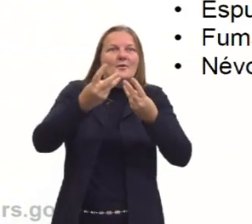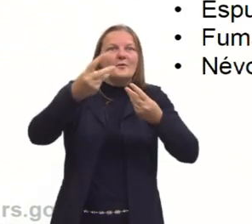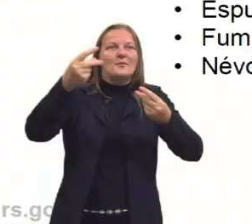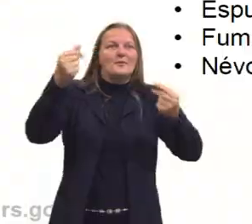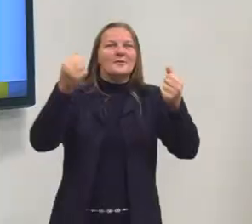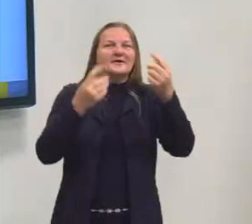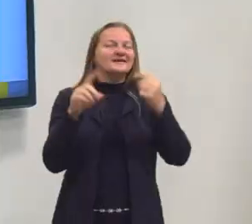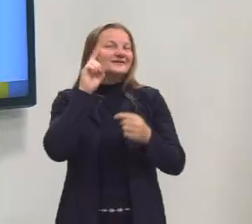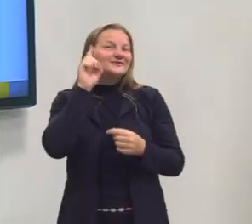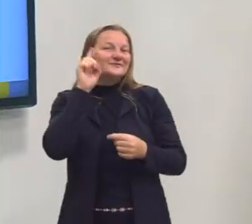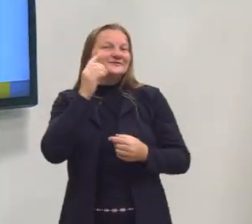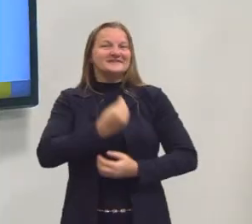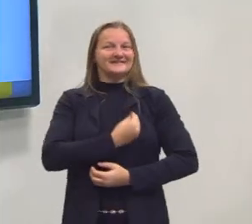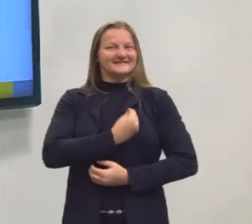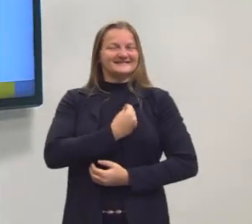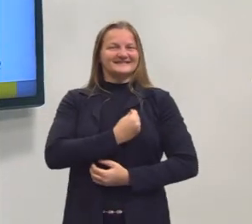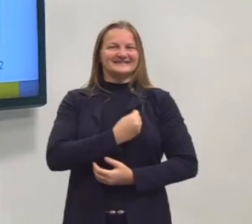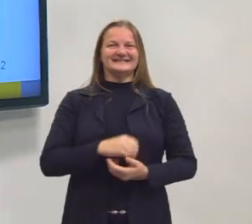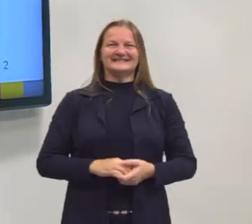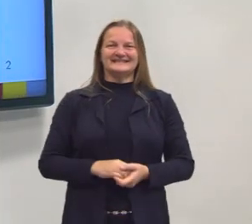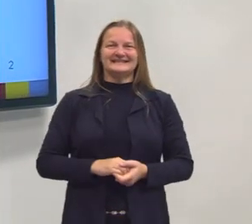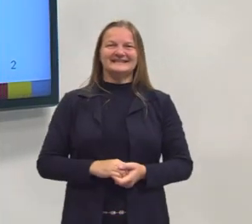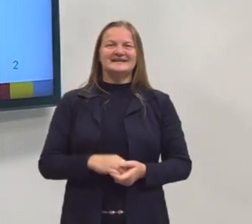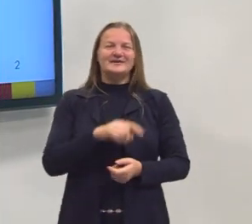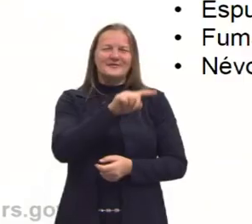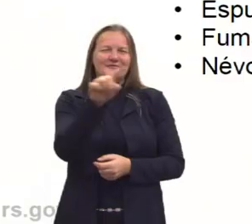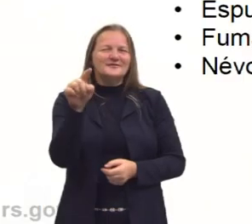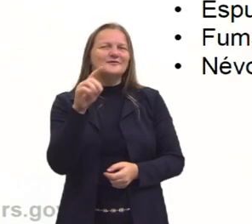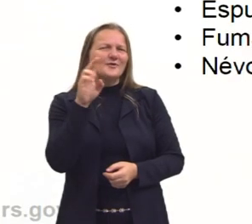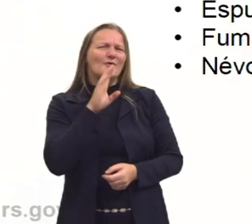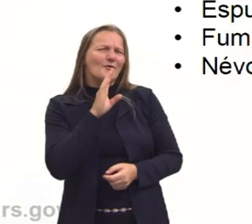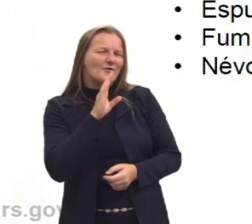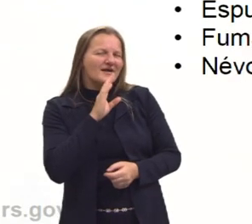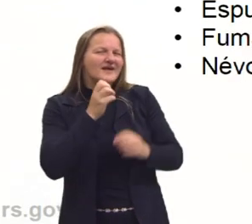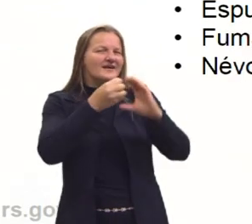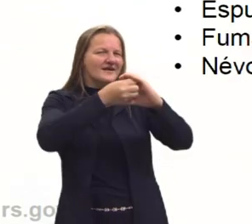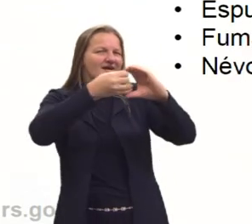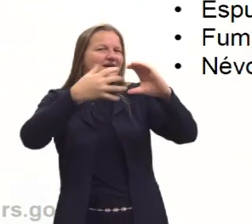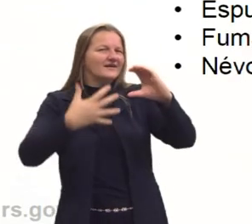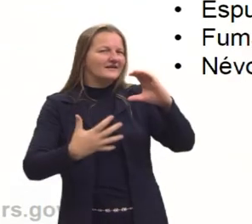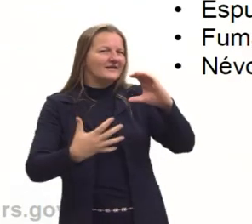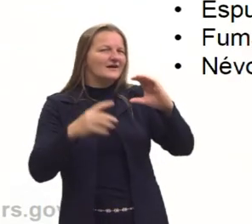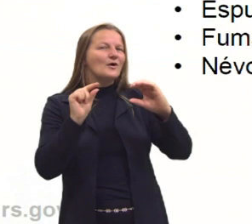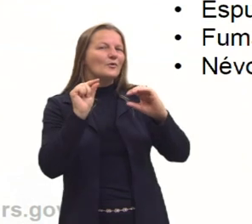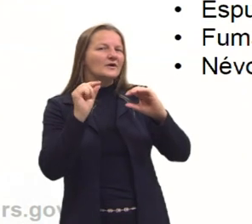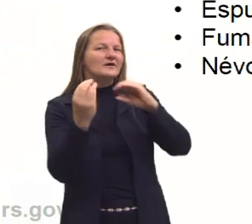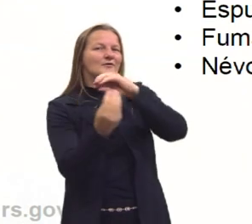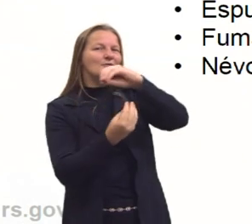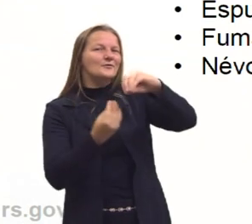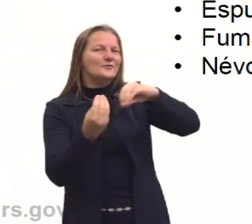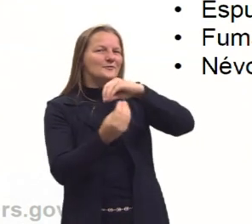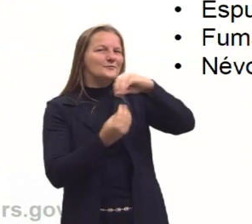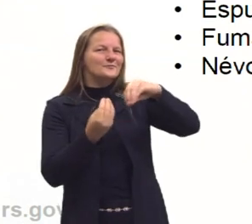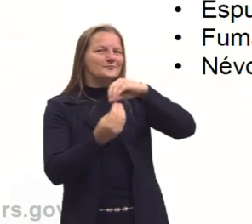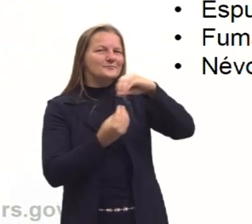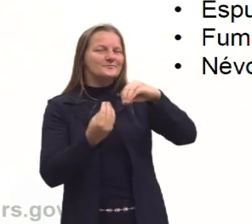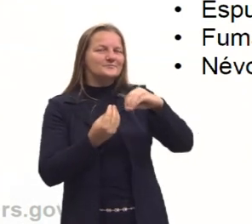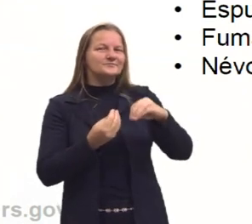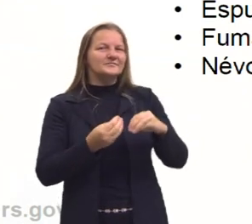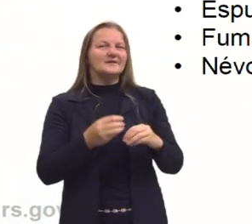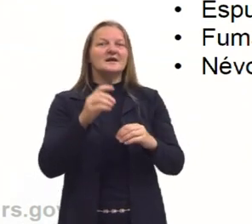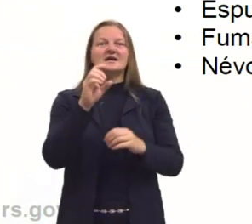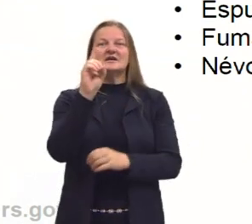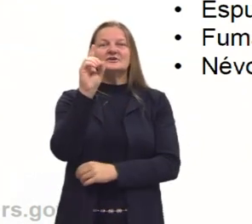tem no nosso dia a dia. E vocês conseguem classificar essas misturas porque toda mistura é uma